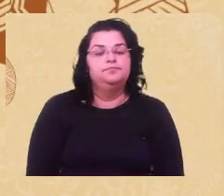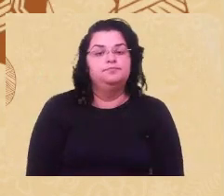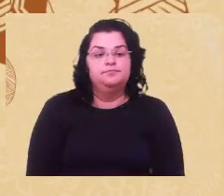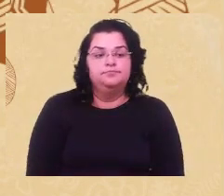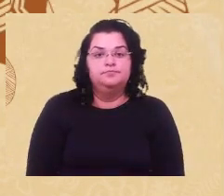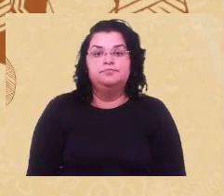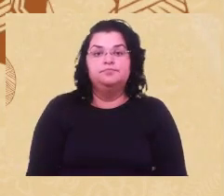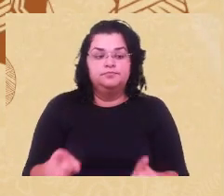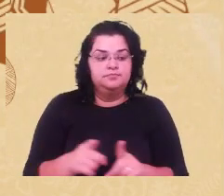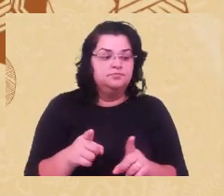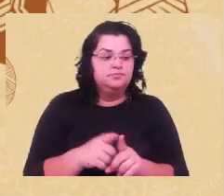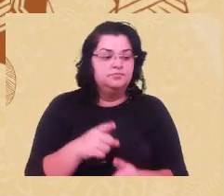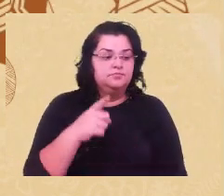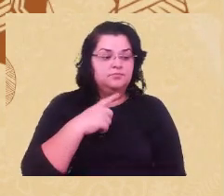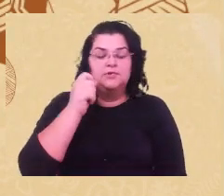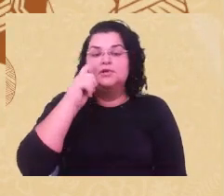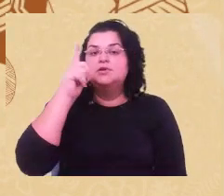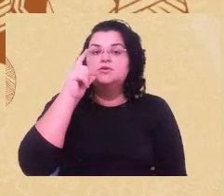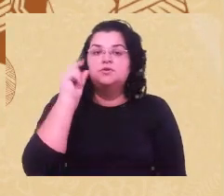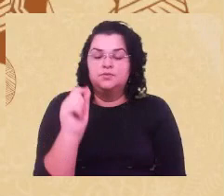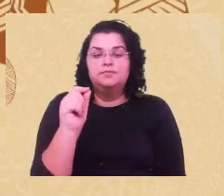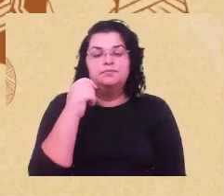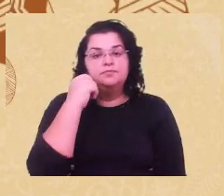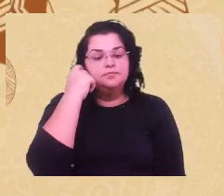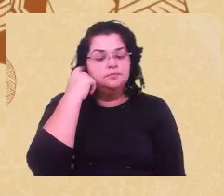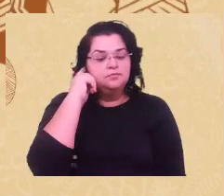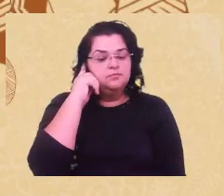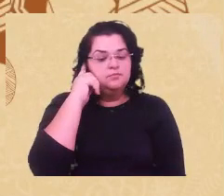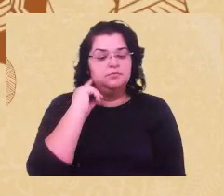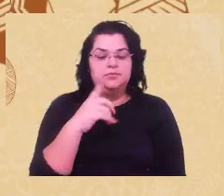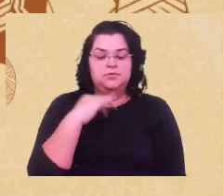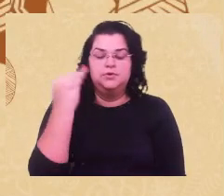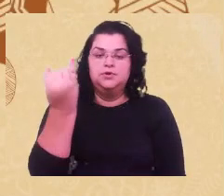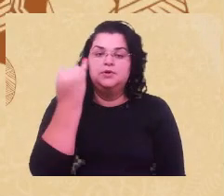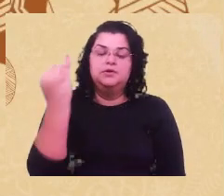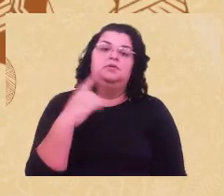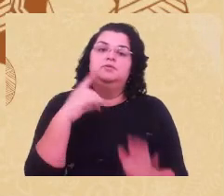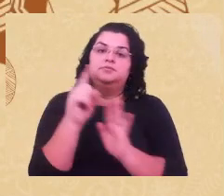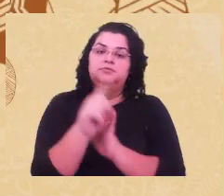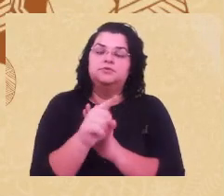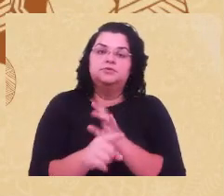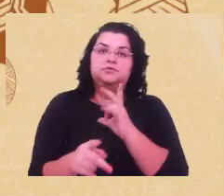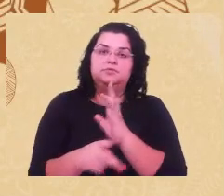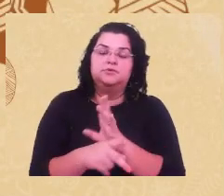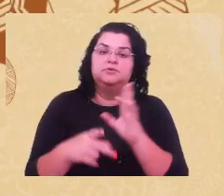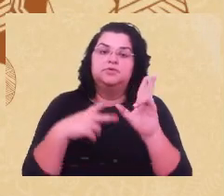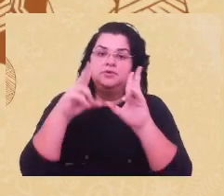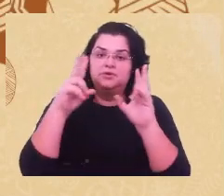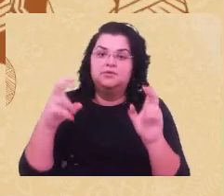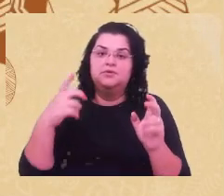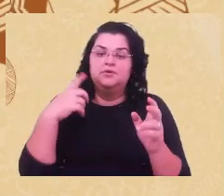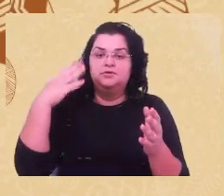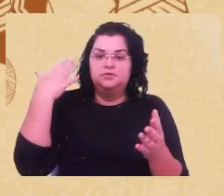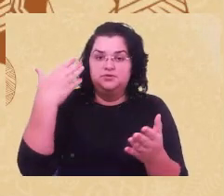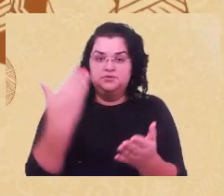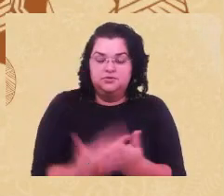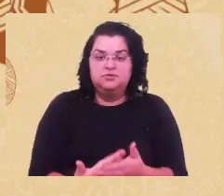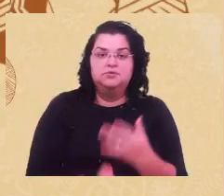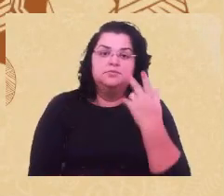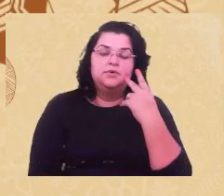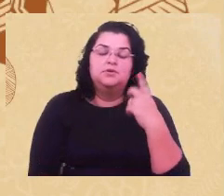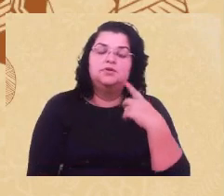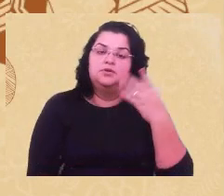chamar a atenção de outro importante pesquisador dessa temática da descolonização ou da decolonialidade